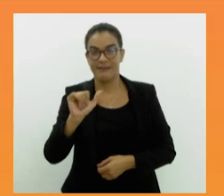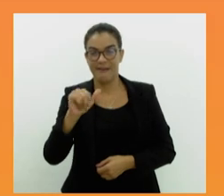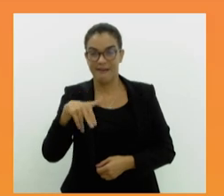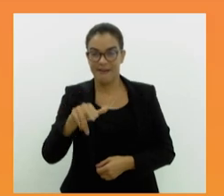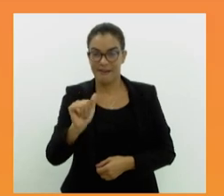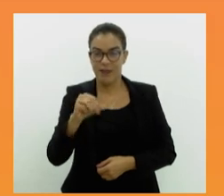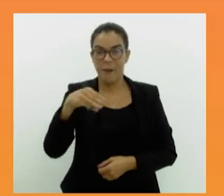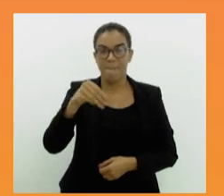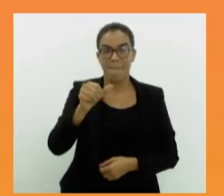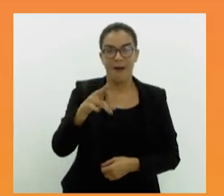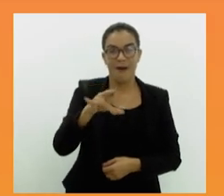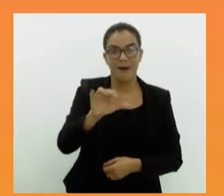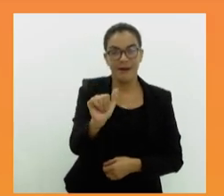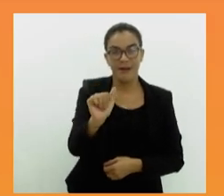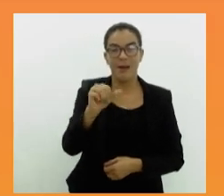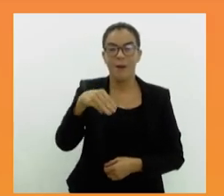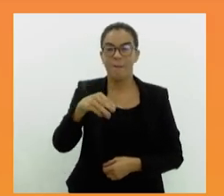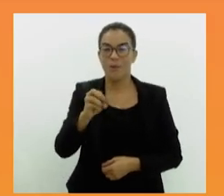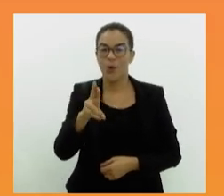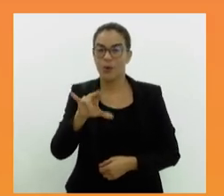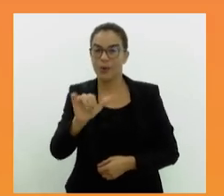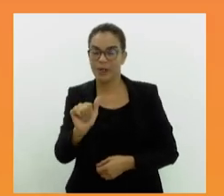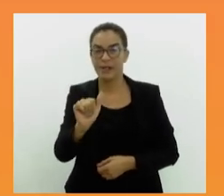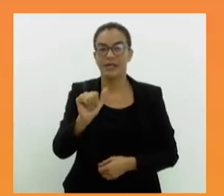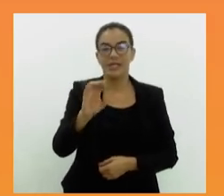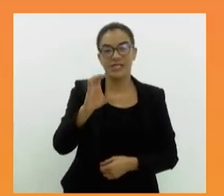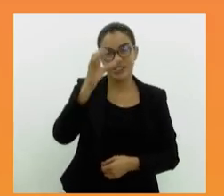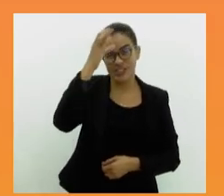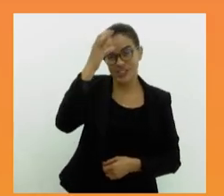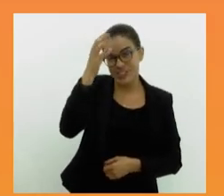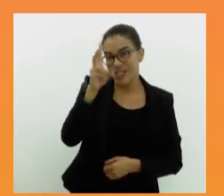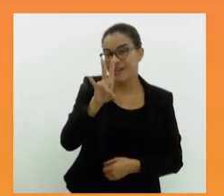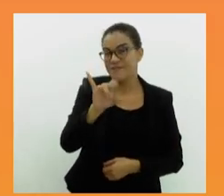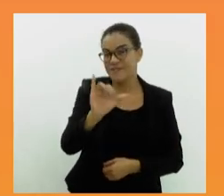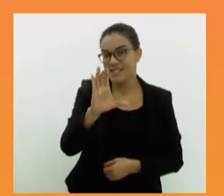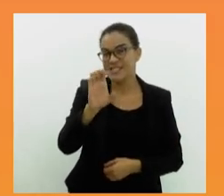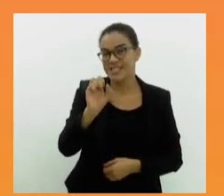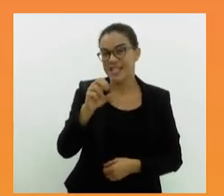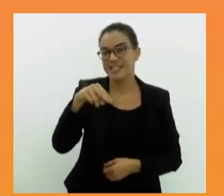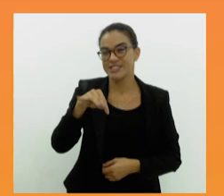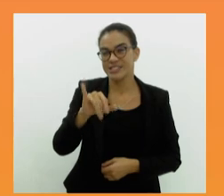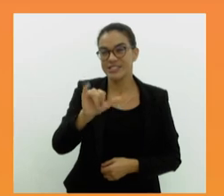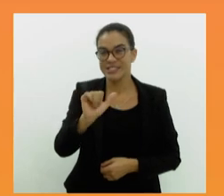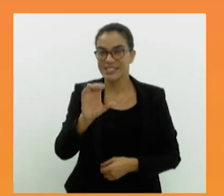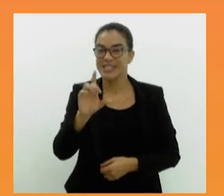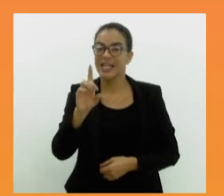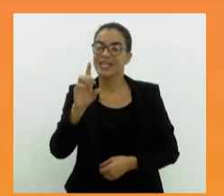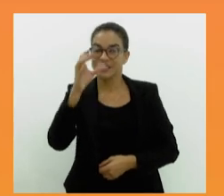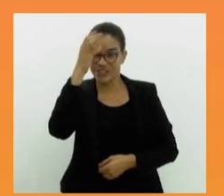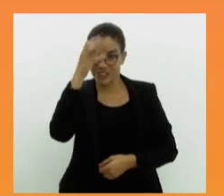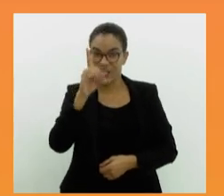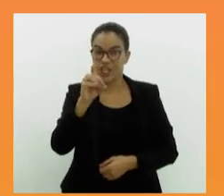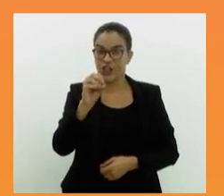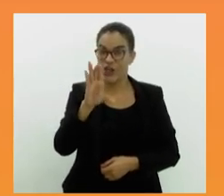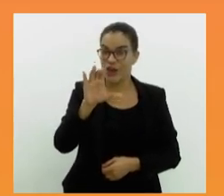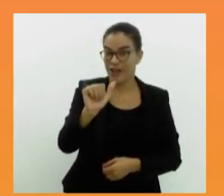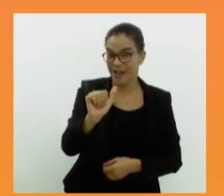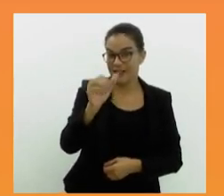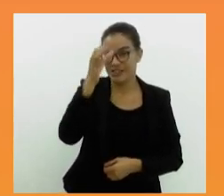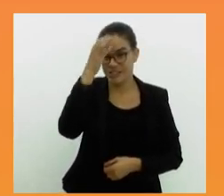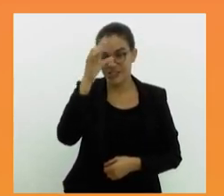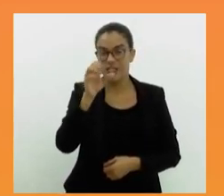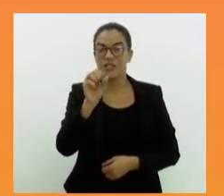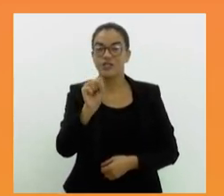Maria Moura, Tia Nilda, Tia Vicentina, Tia Doca, Tia Surica,